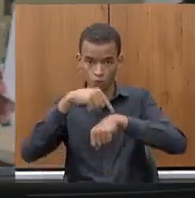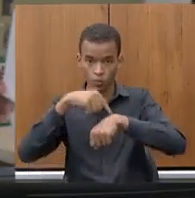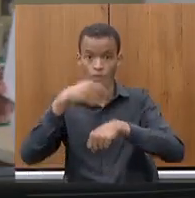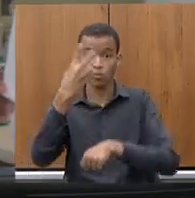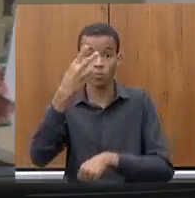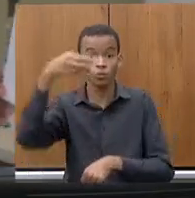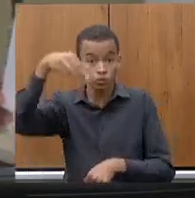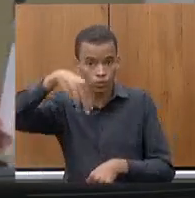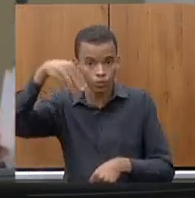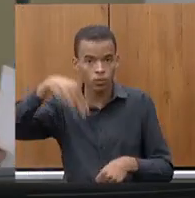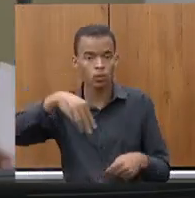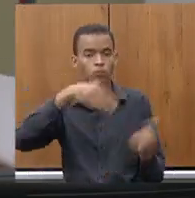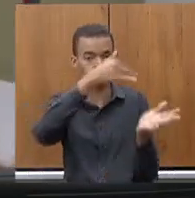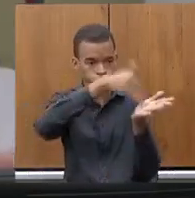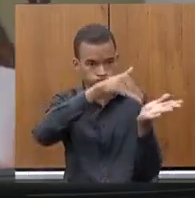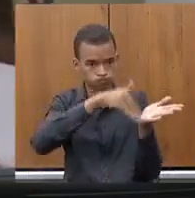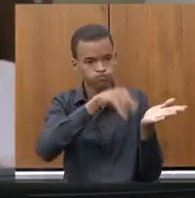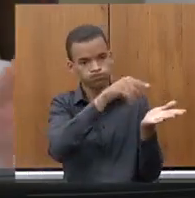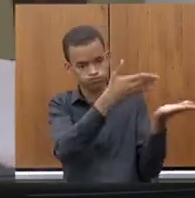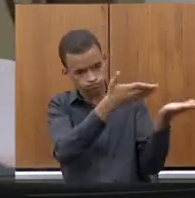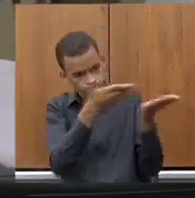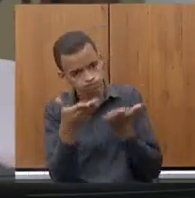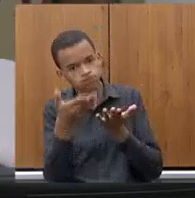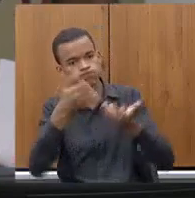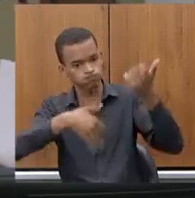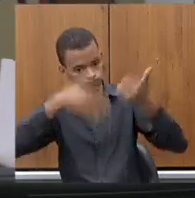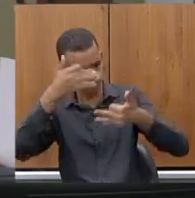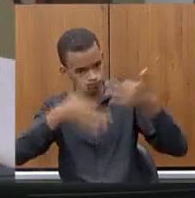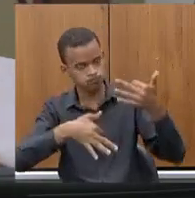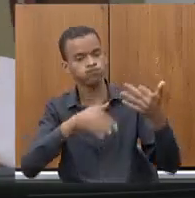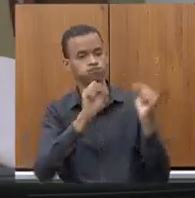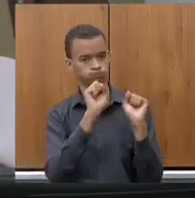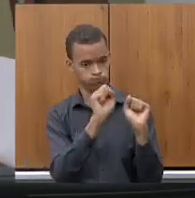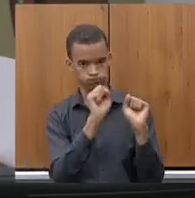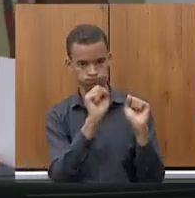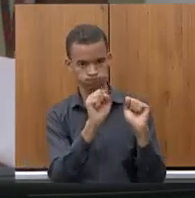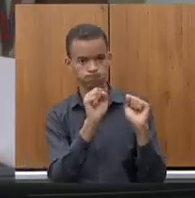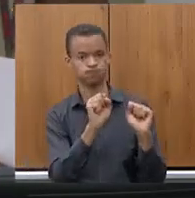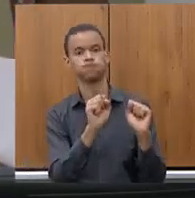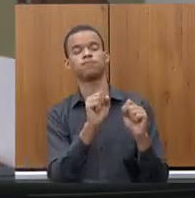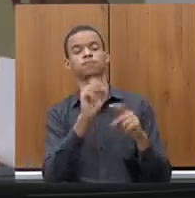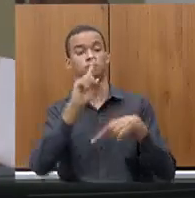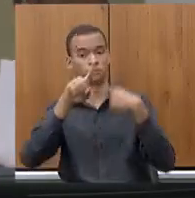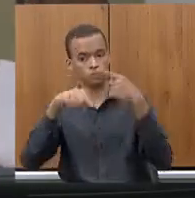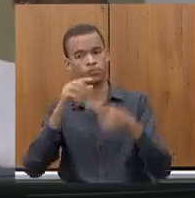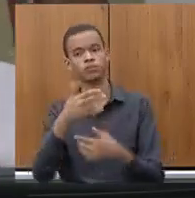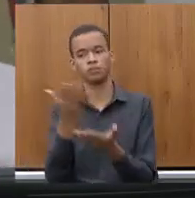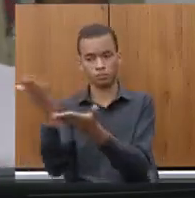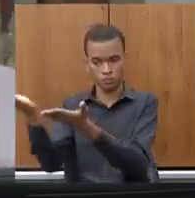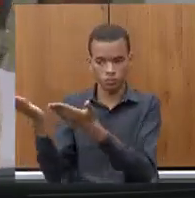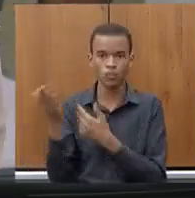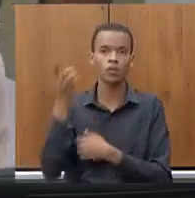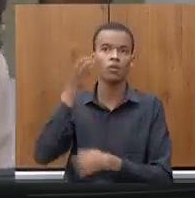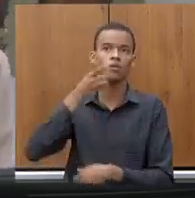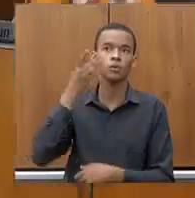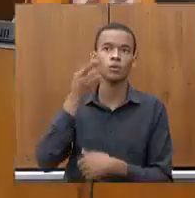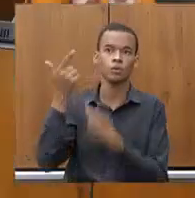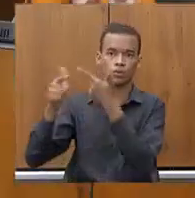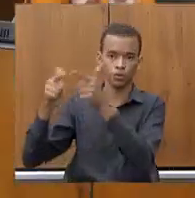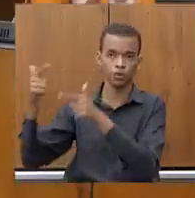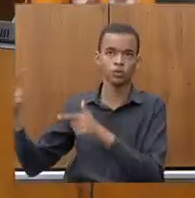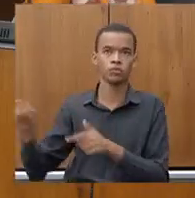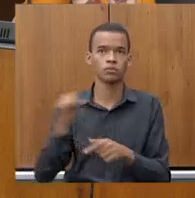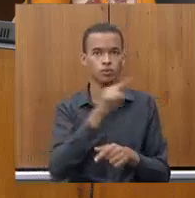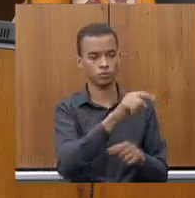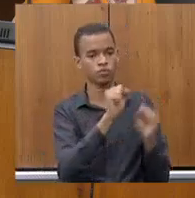observações novas feitas pela deputada Beatriz Sergueira para a gente passar a palavra aos demais deputados. Está certo, secretário?